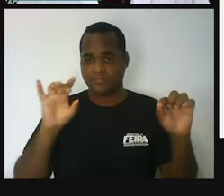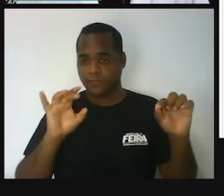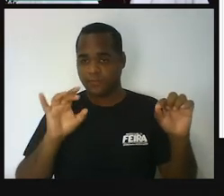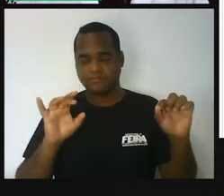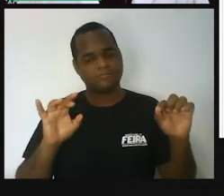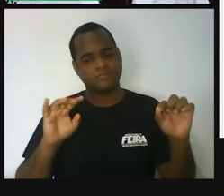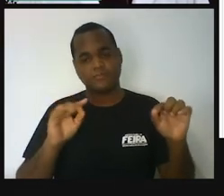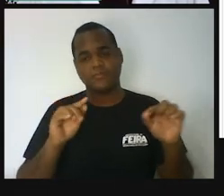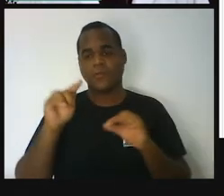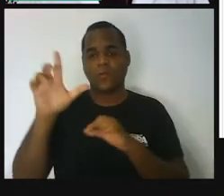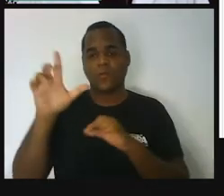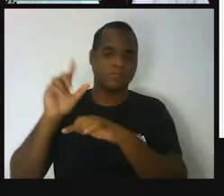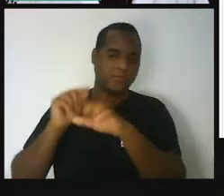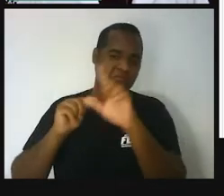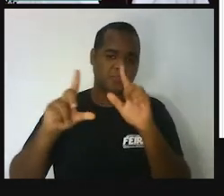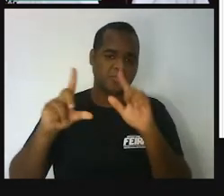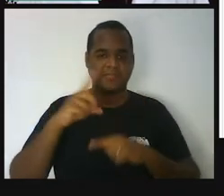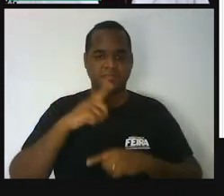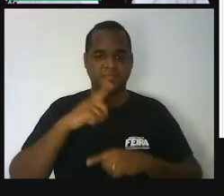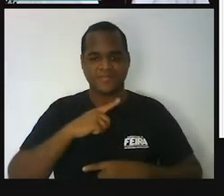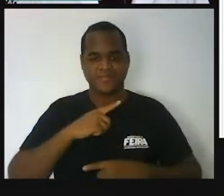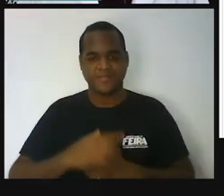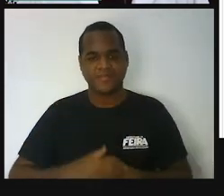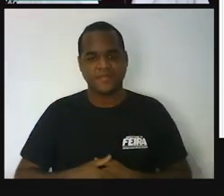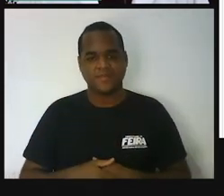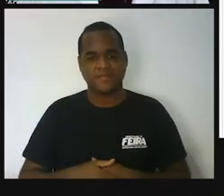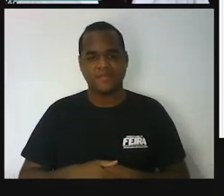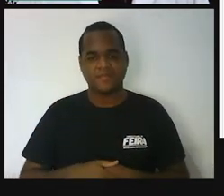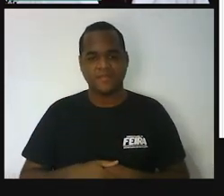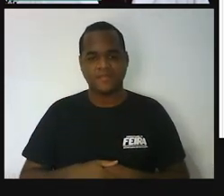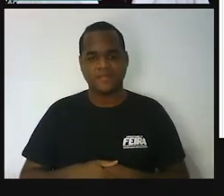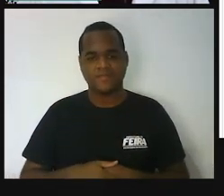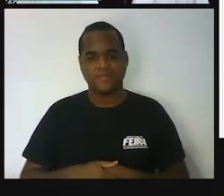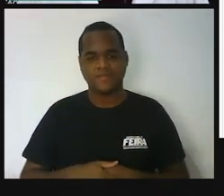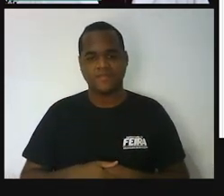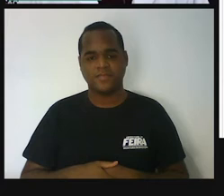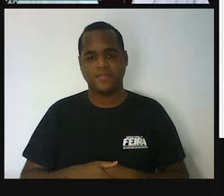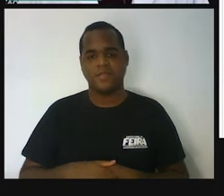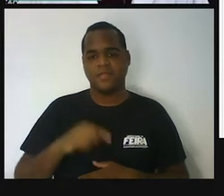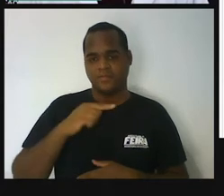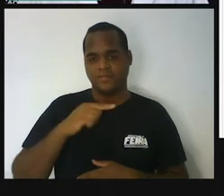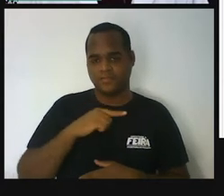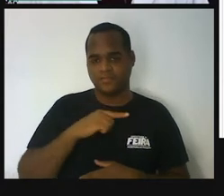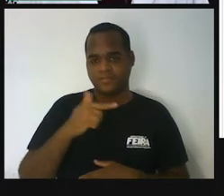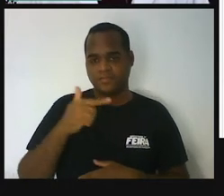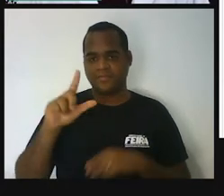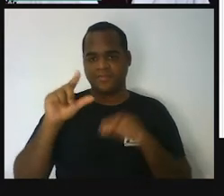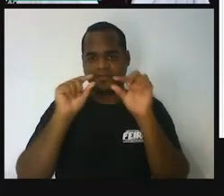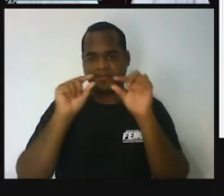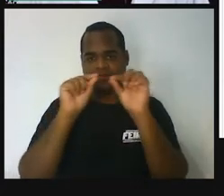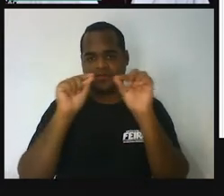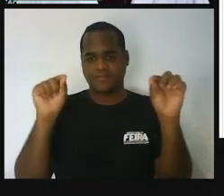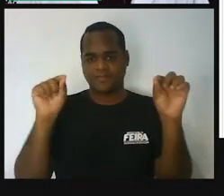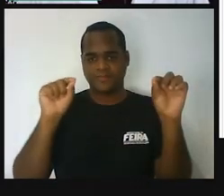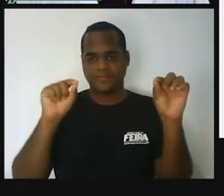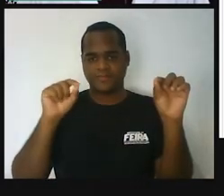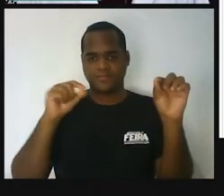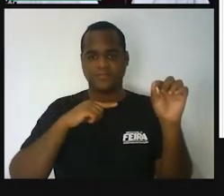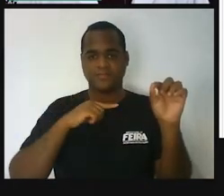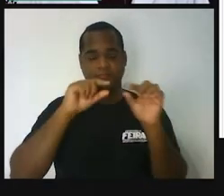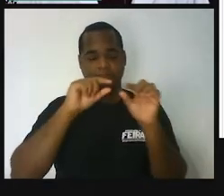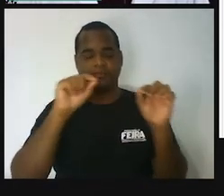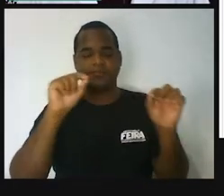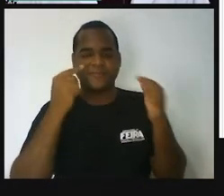Não. Tem outro. Tem outro. Por exemplo, tem esse aqui. Que para você